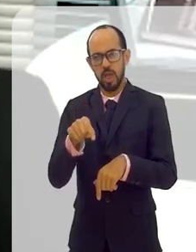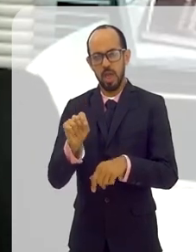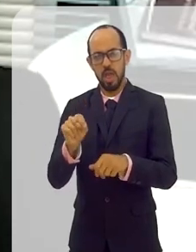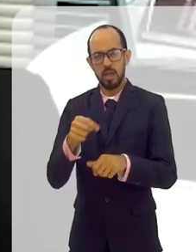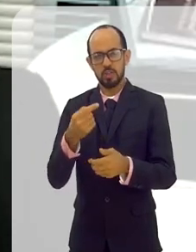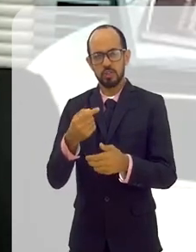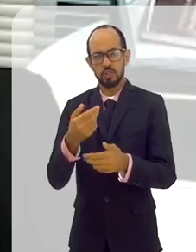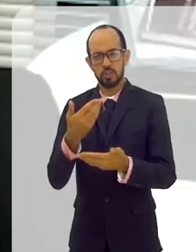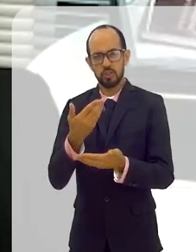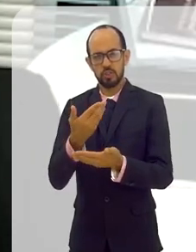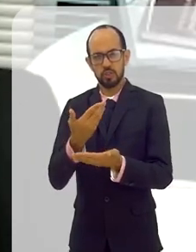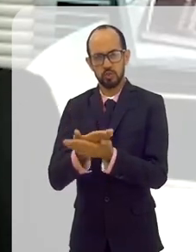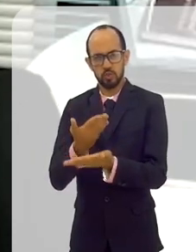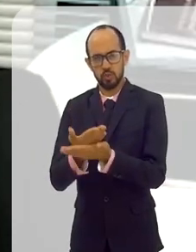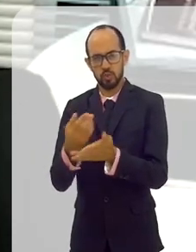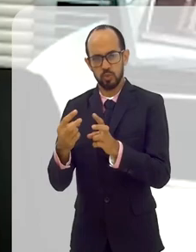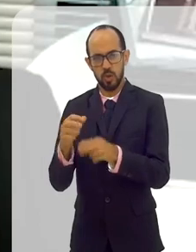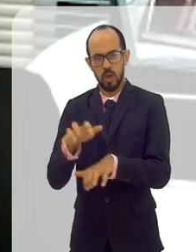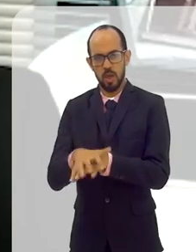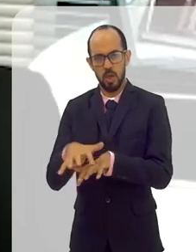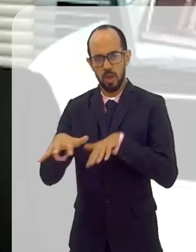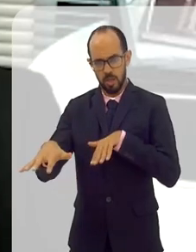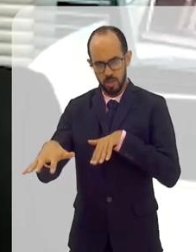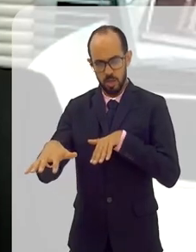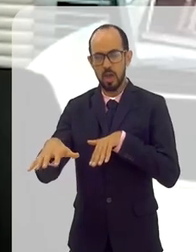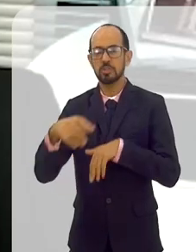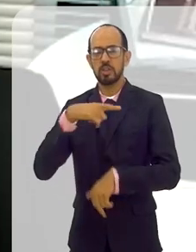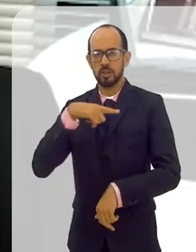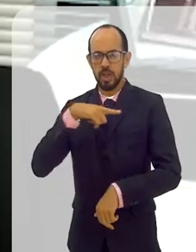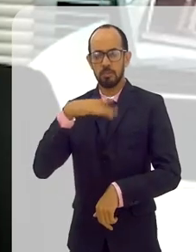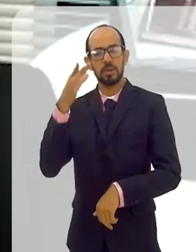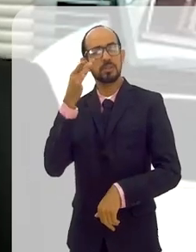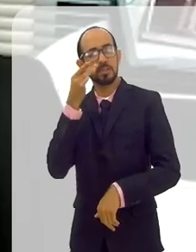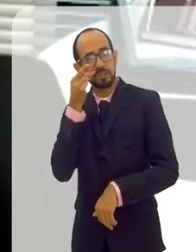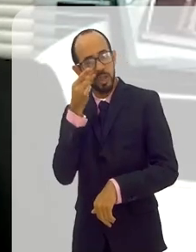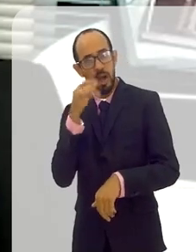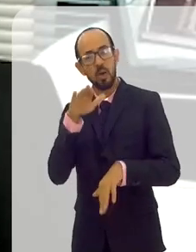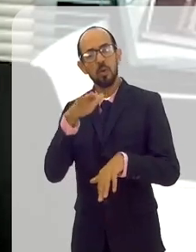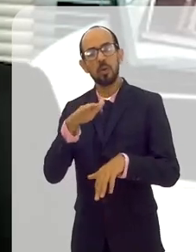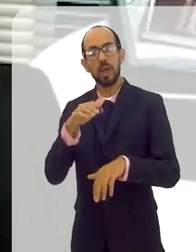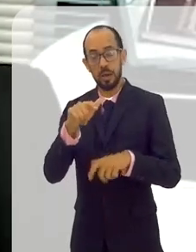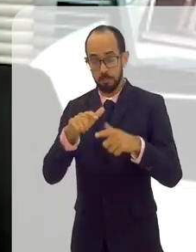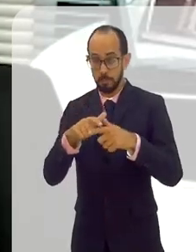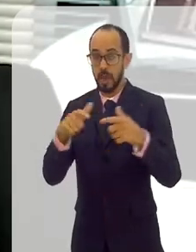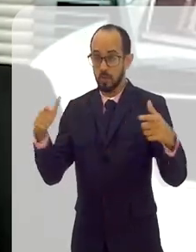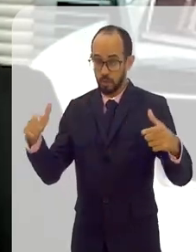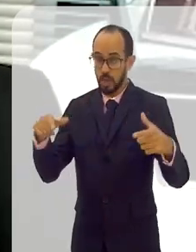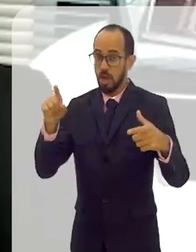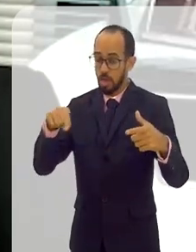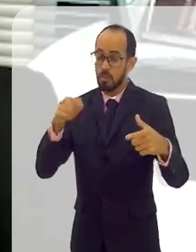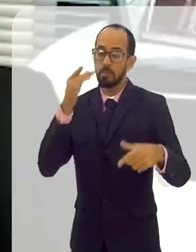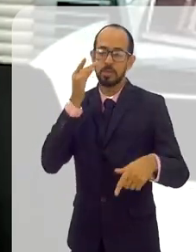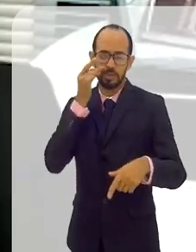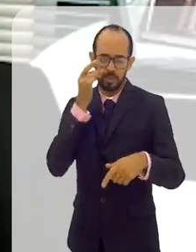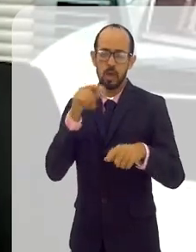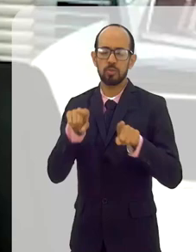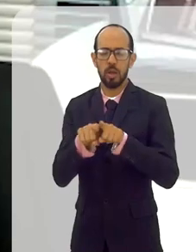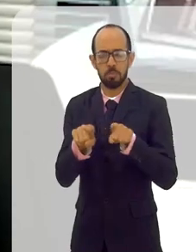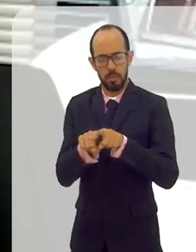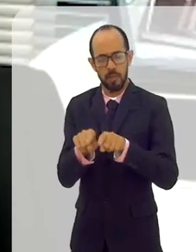à distância. Então nós temos a modalidade EAD e a modalidade presencial, sendo a maior parte presencial.